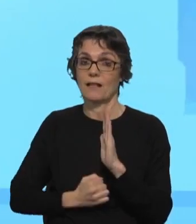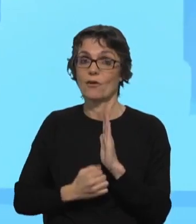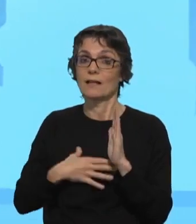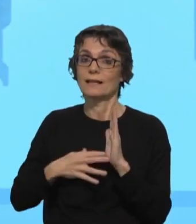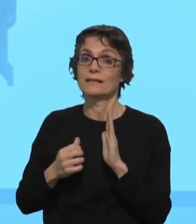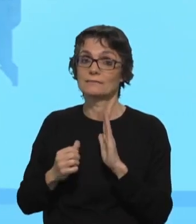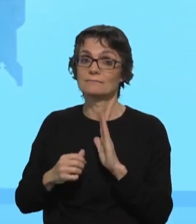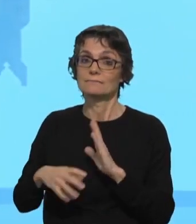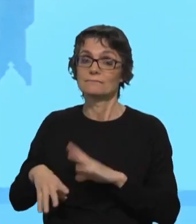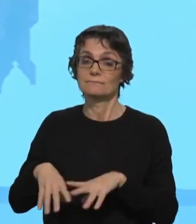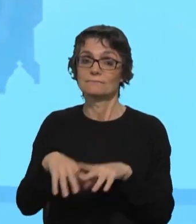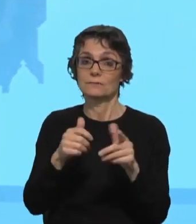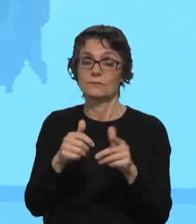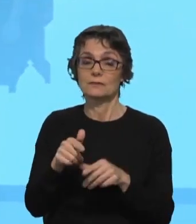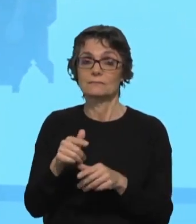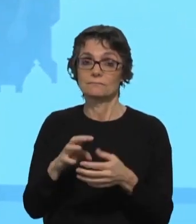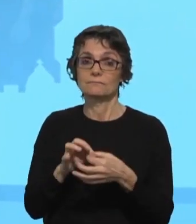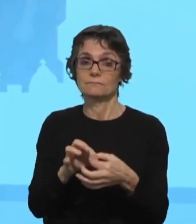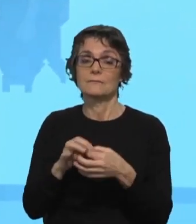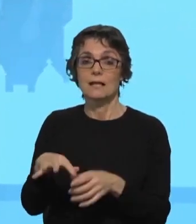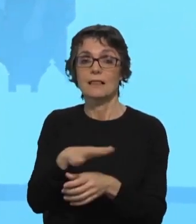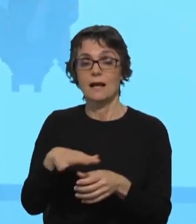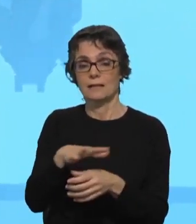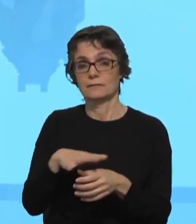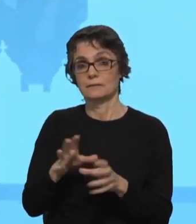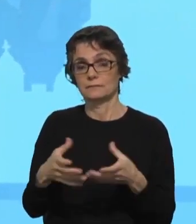desenvolver, concretamente nesta área da Pastoral Nacional dos Ciganos.